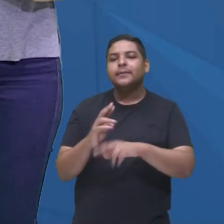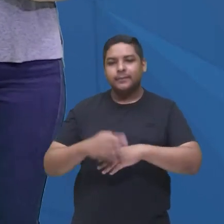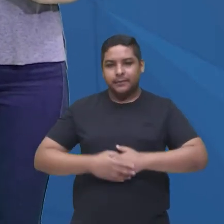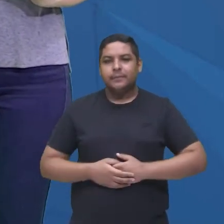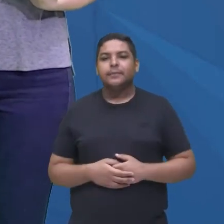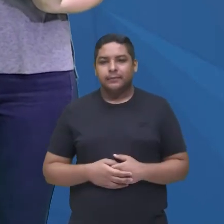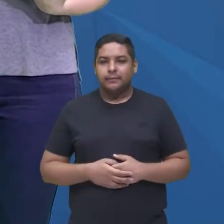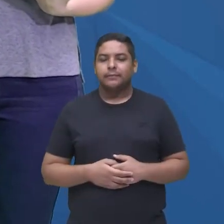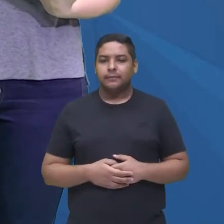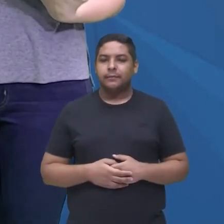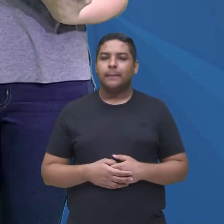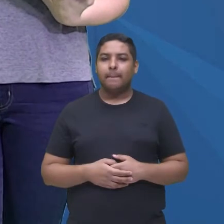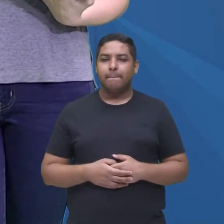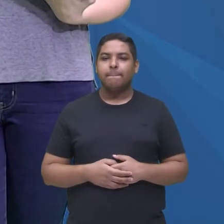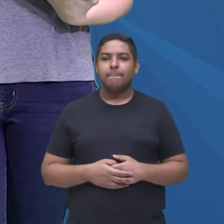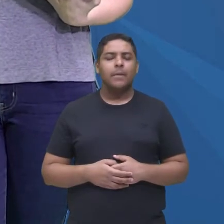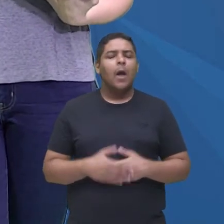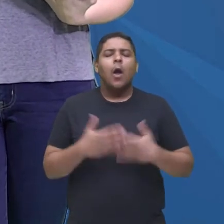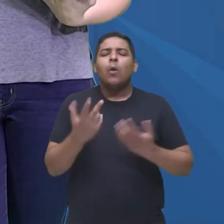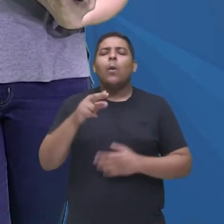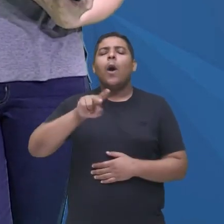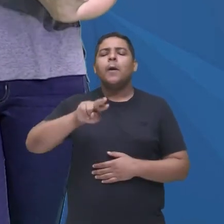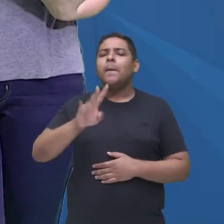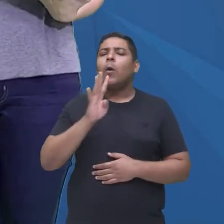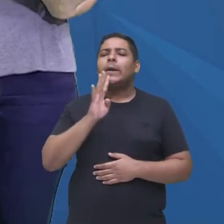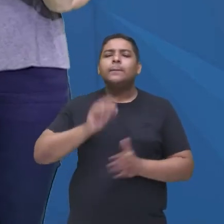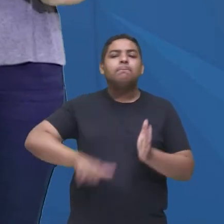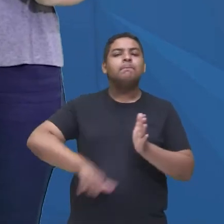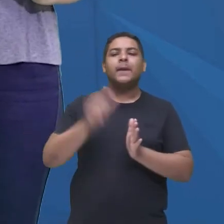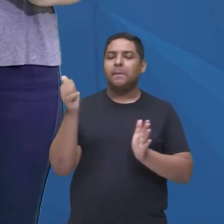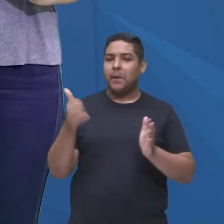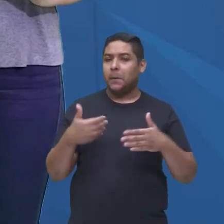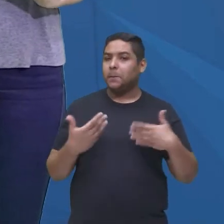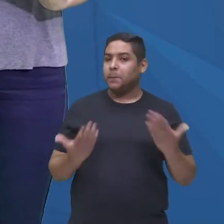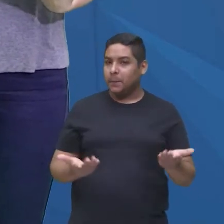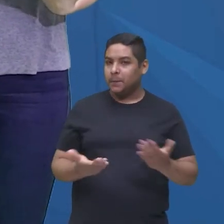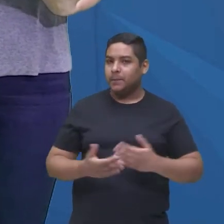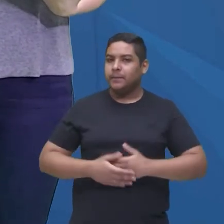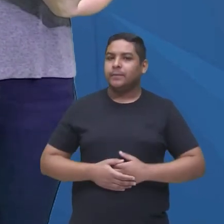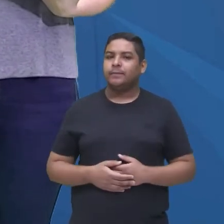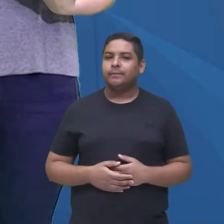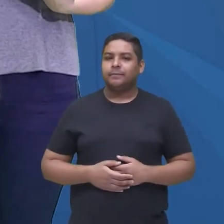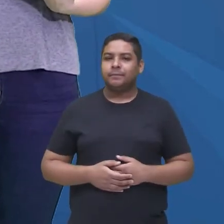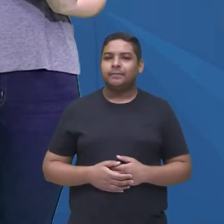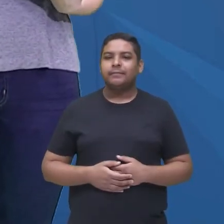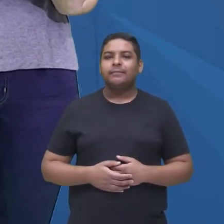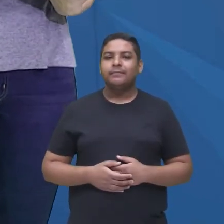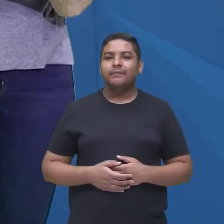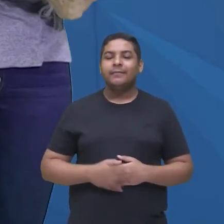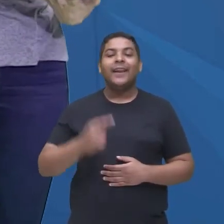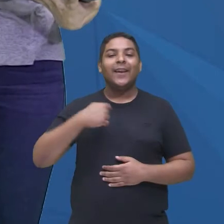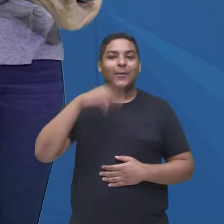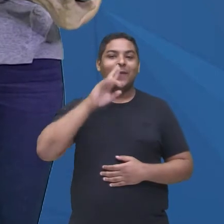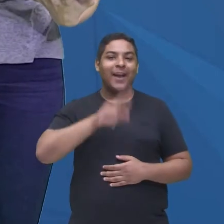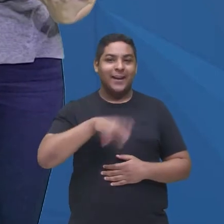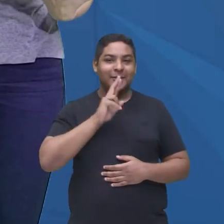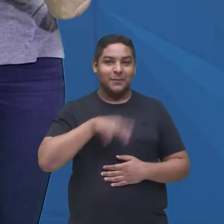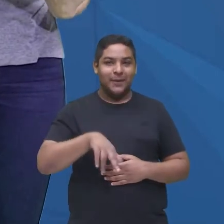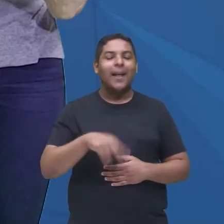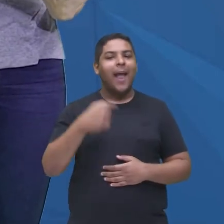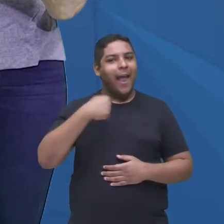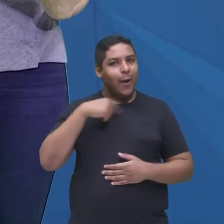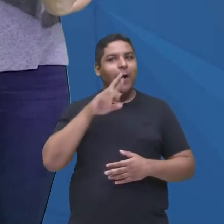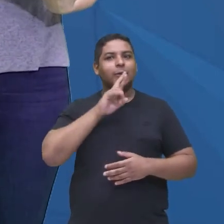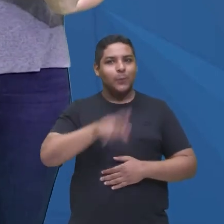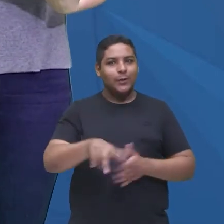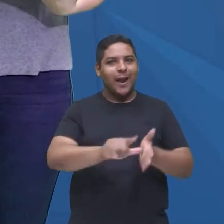qual irmão ela conheceu primeiro, dessa daí, gente, quando eu estava, é, respondendo, né, porque eu fiz o quiz antes